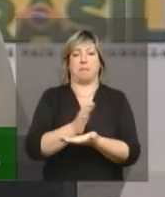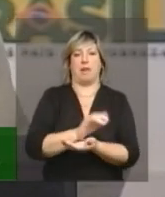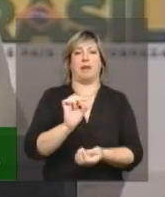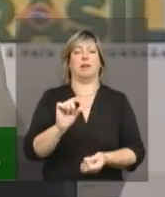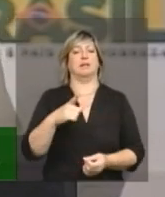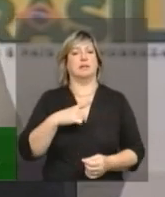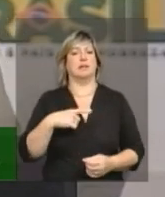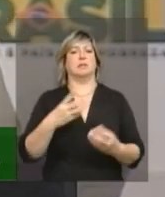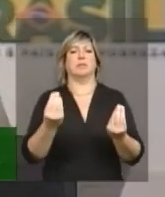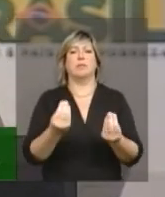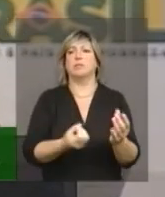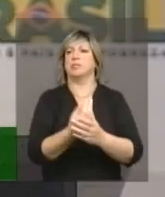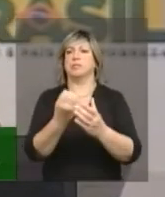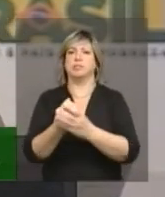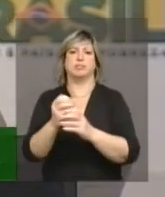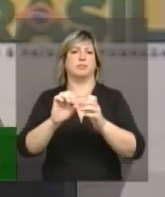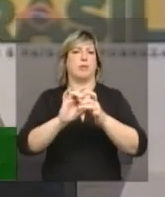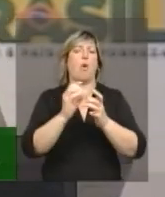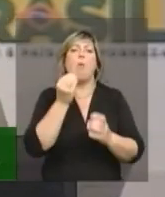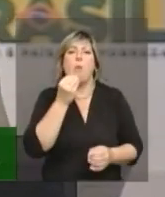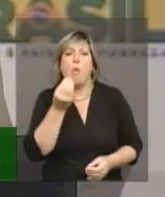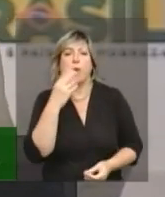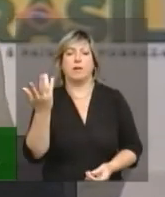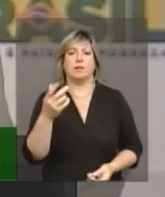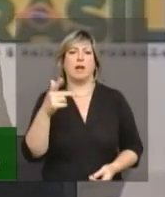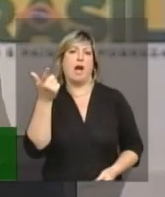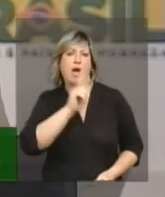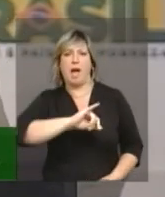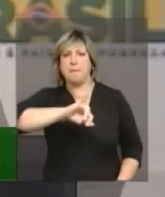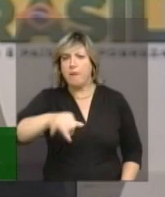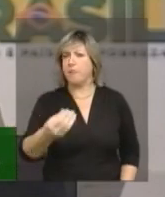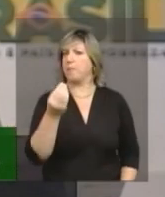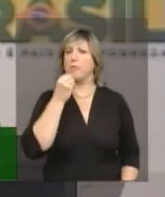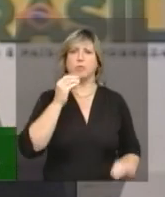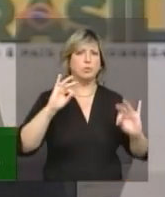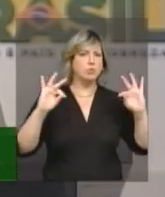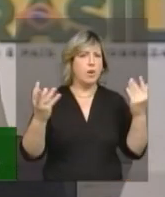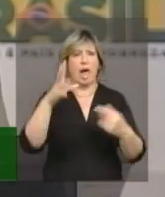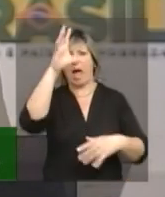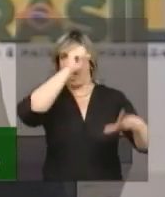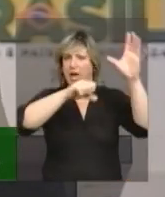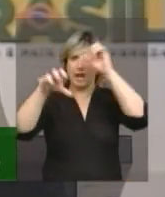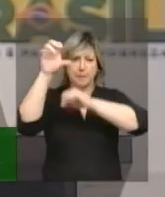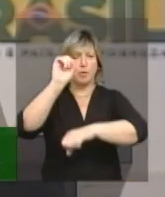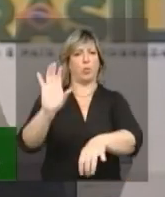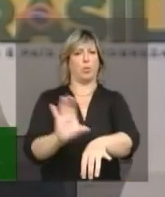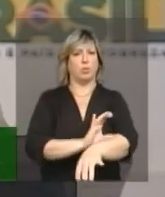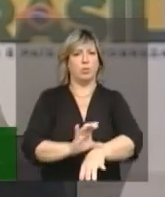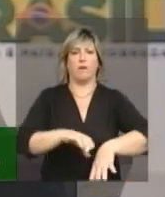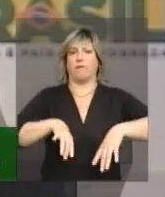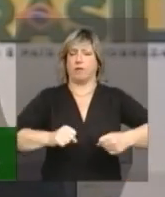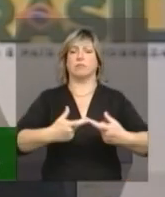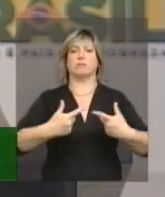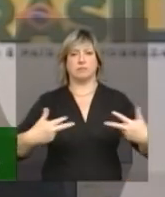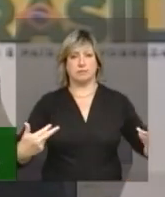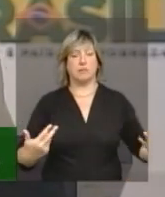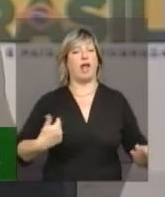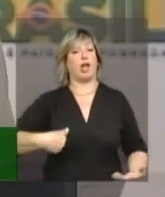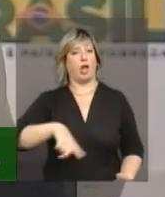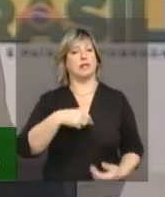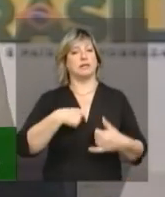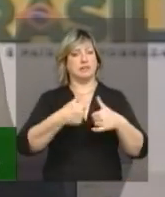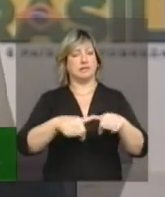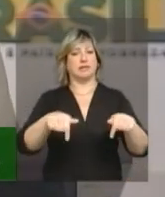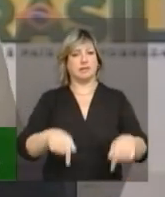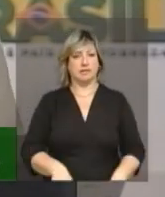vem e abre vários leques e você vai ter que ir pegando as oportunidades e aprendendo com elas. Então, nós estamos aqui, olha,